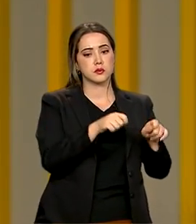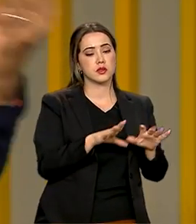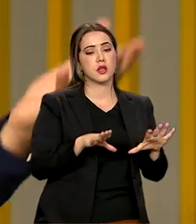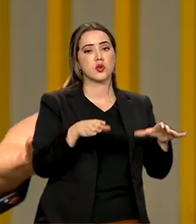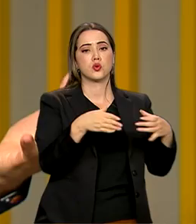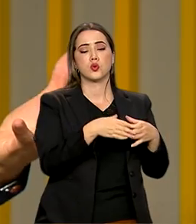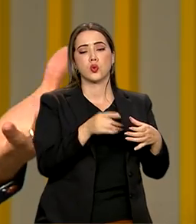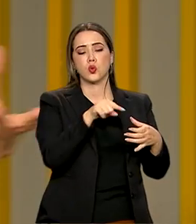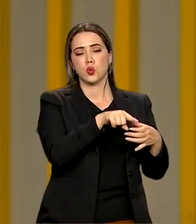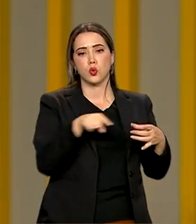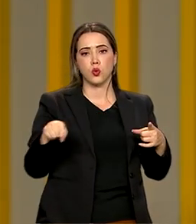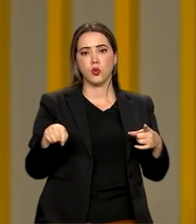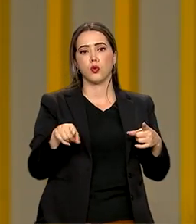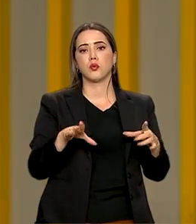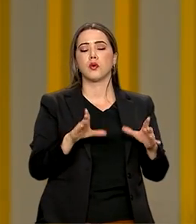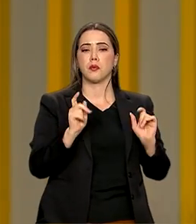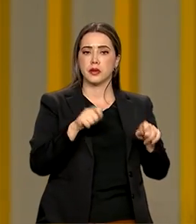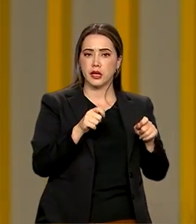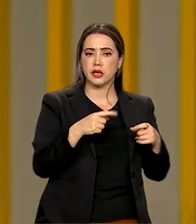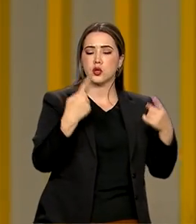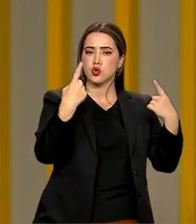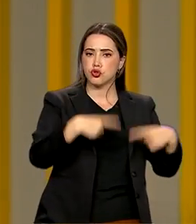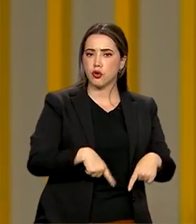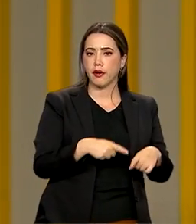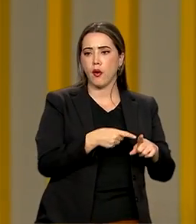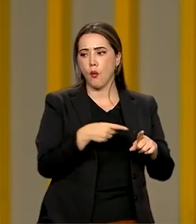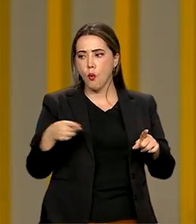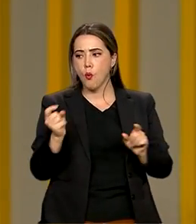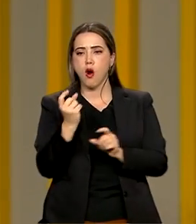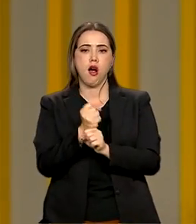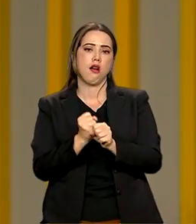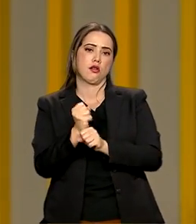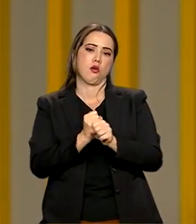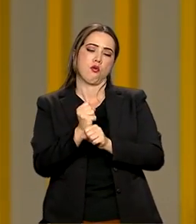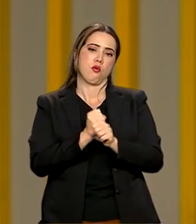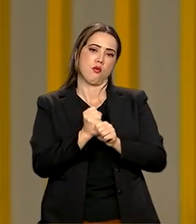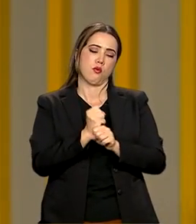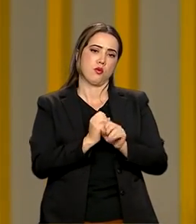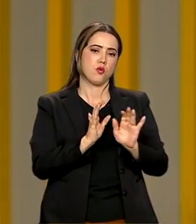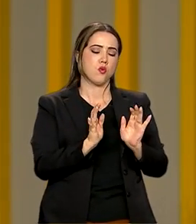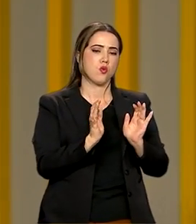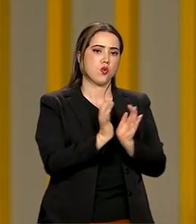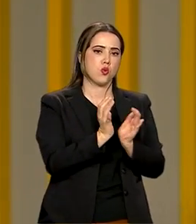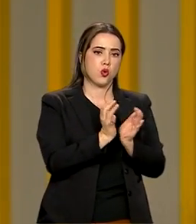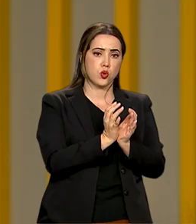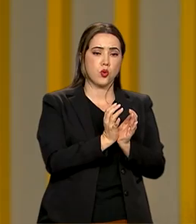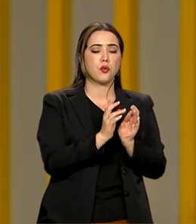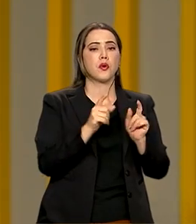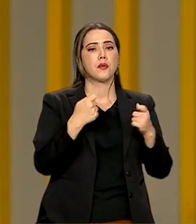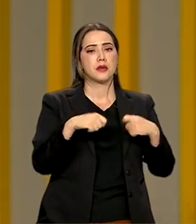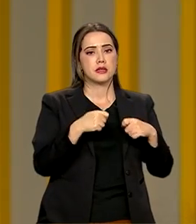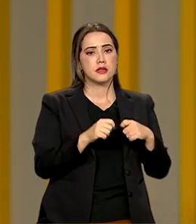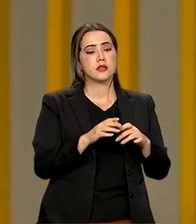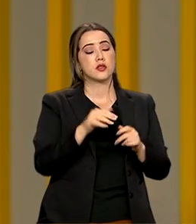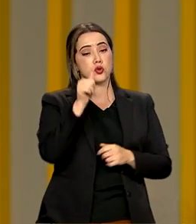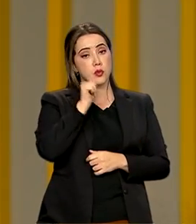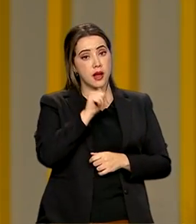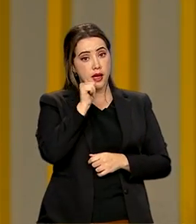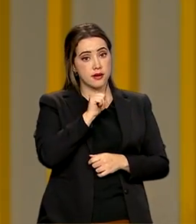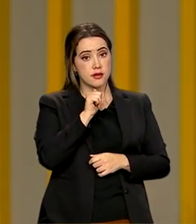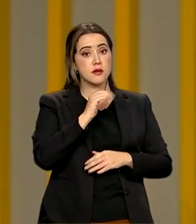terem uma temporada. Os clubes, eles têm que ter cada vez maior o número de atletas profissionais,